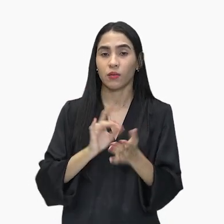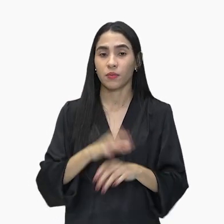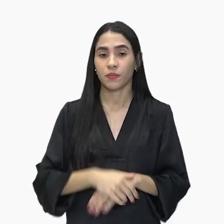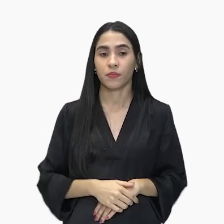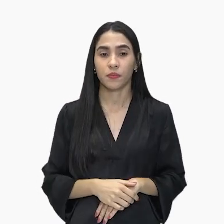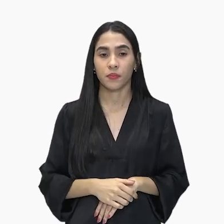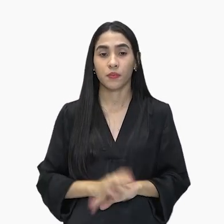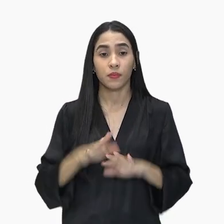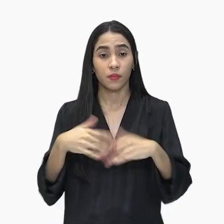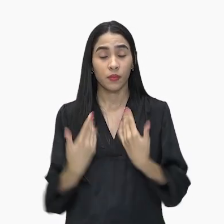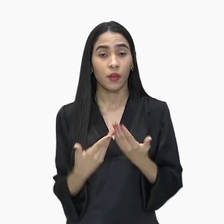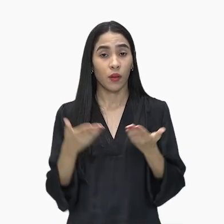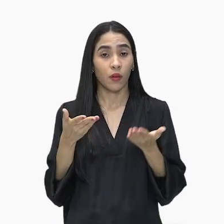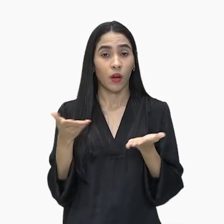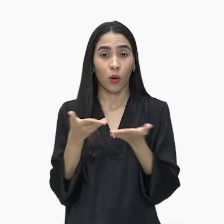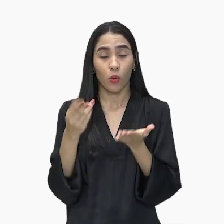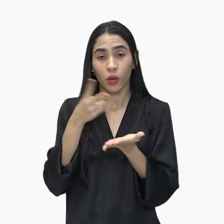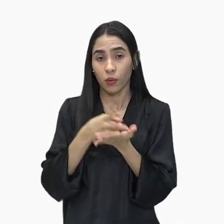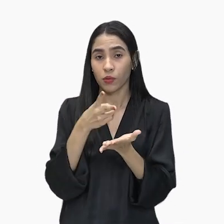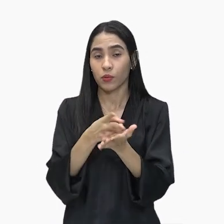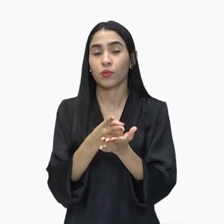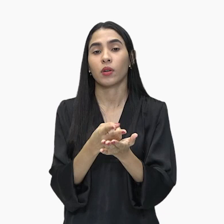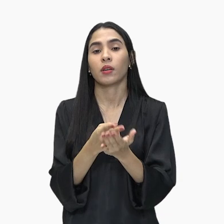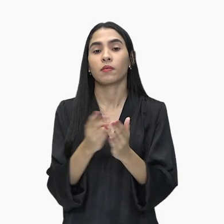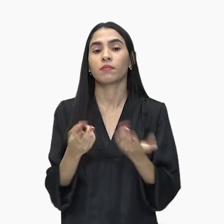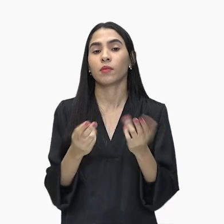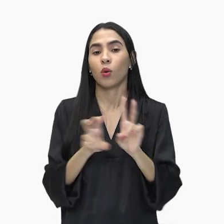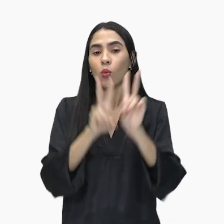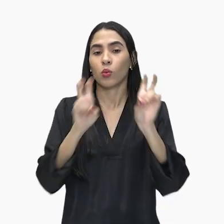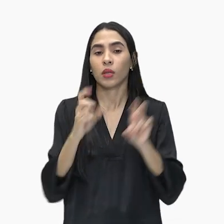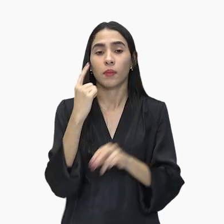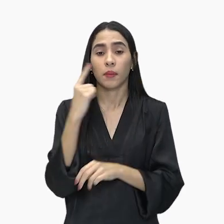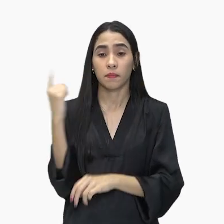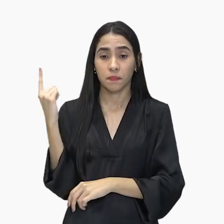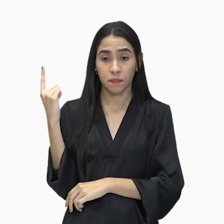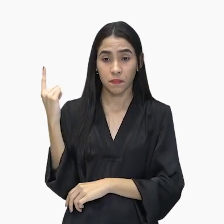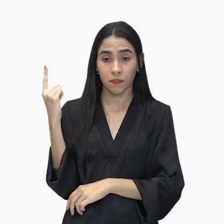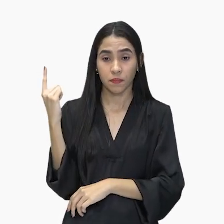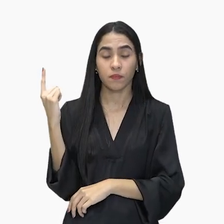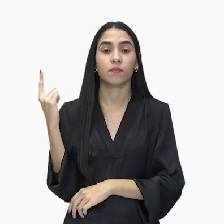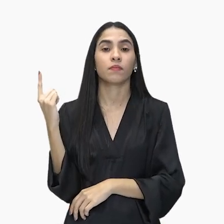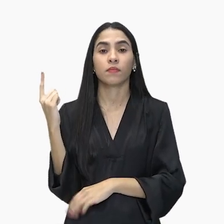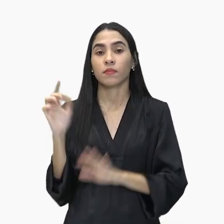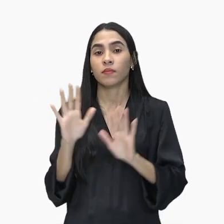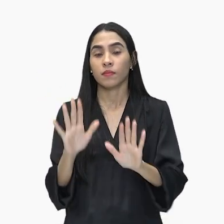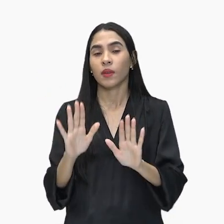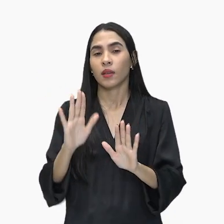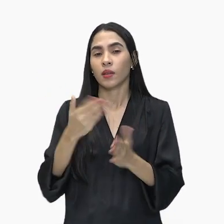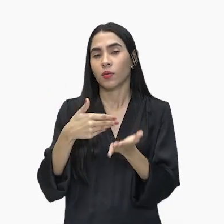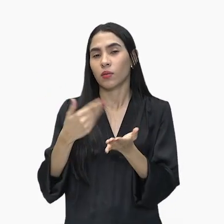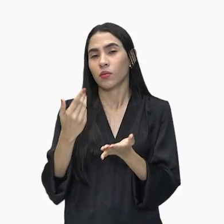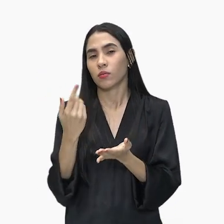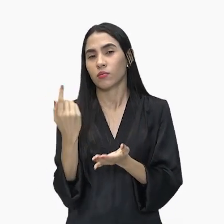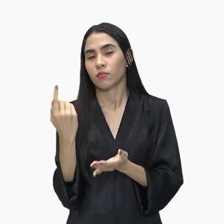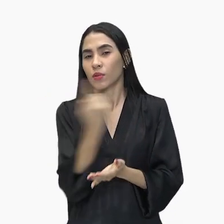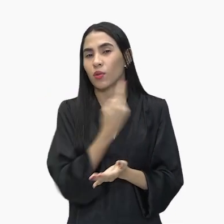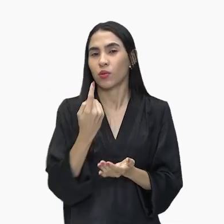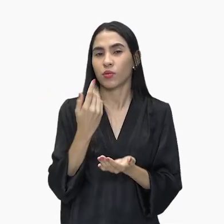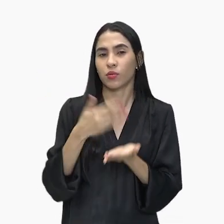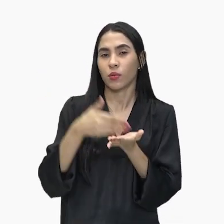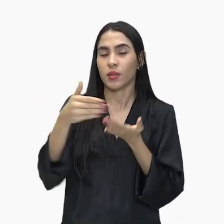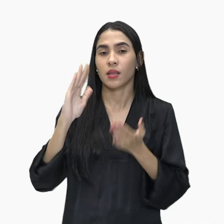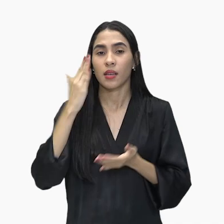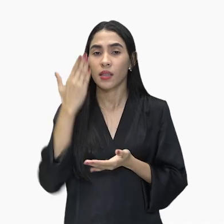E aí, nós vamos continuar tratando aí de desigualdade social para entendermos como isso na